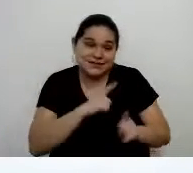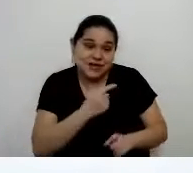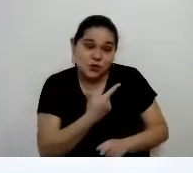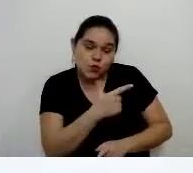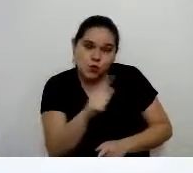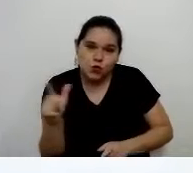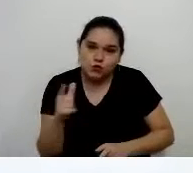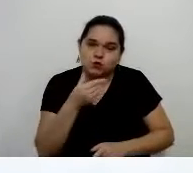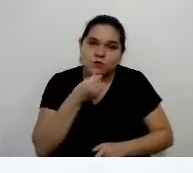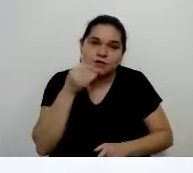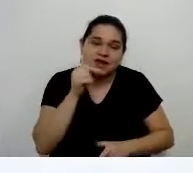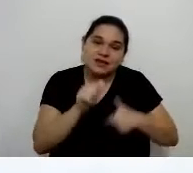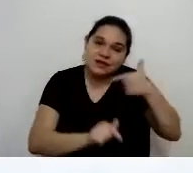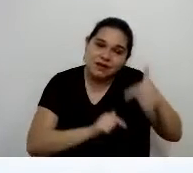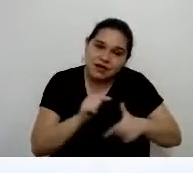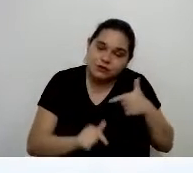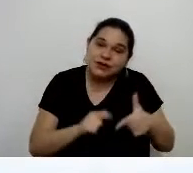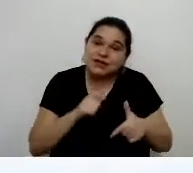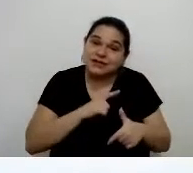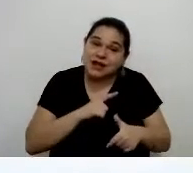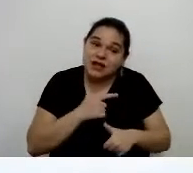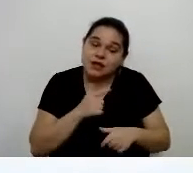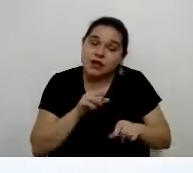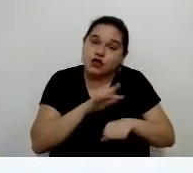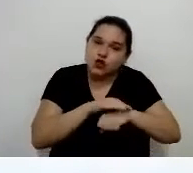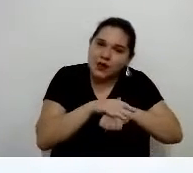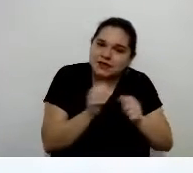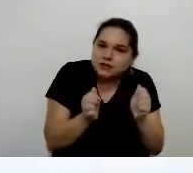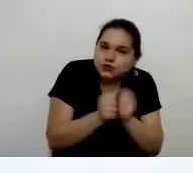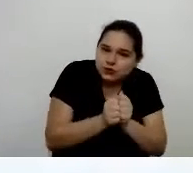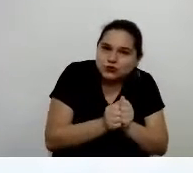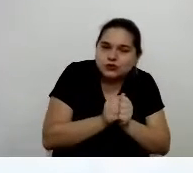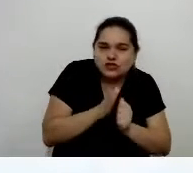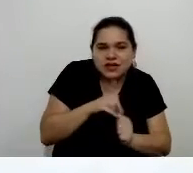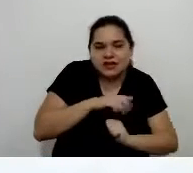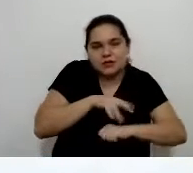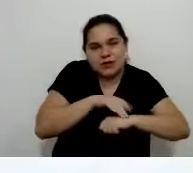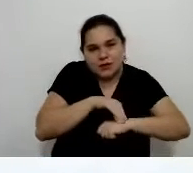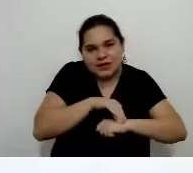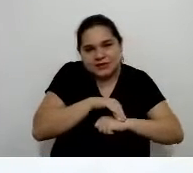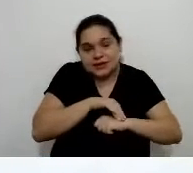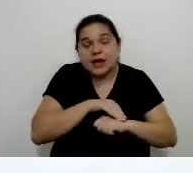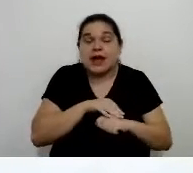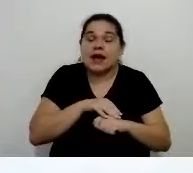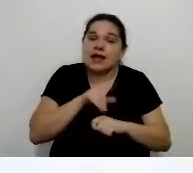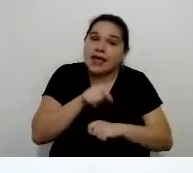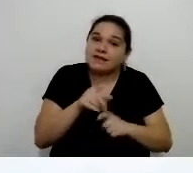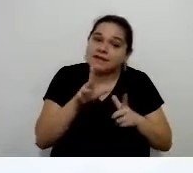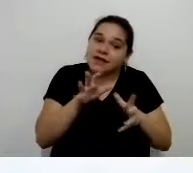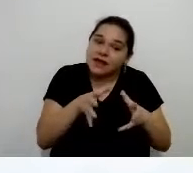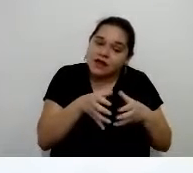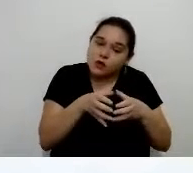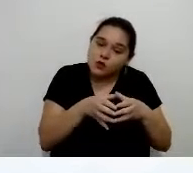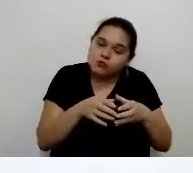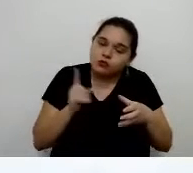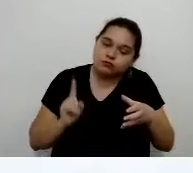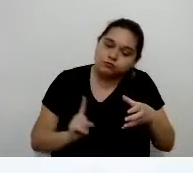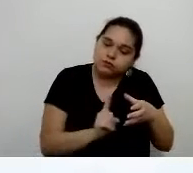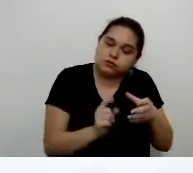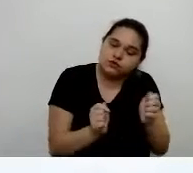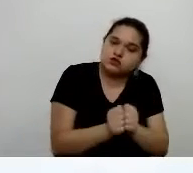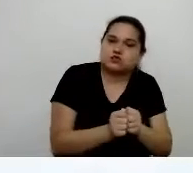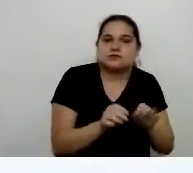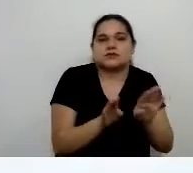trabalhadores que têm outras comorbidades, e é esses também que nós queremos que incluam aí nesse plano de prioridades de vacinação.